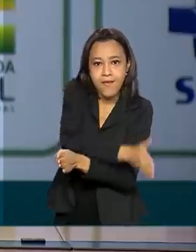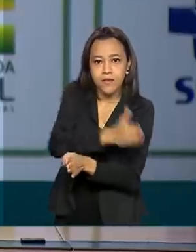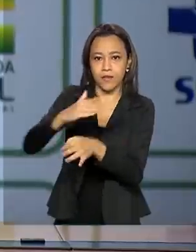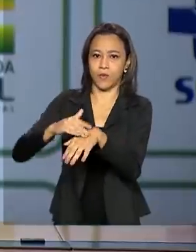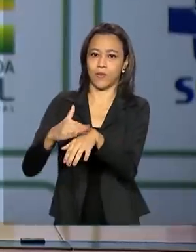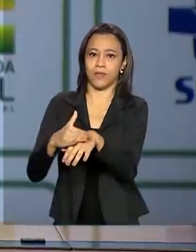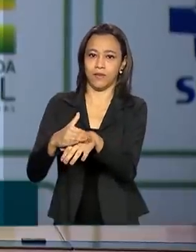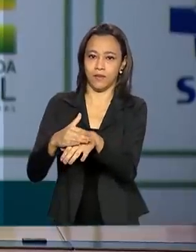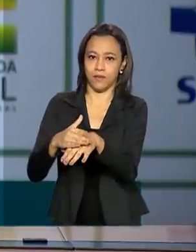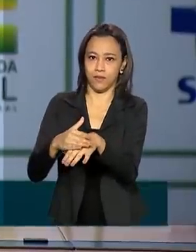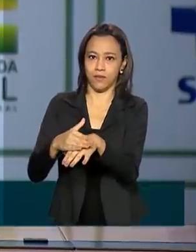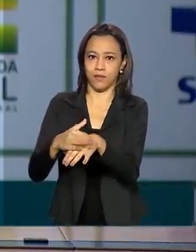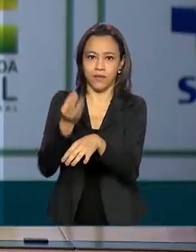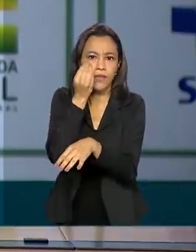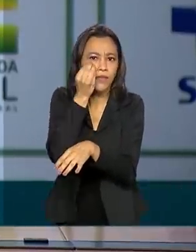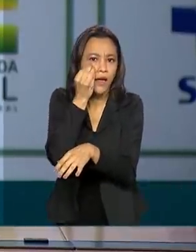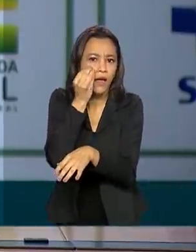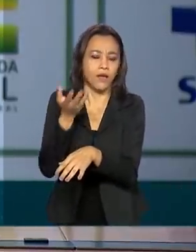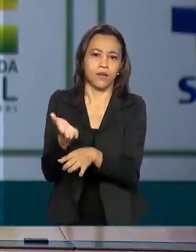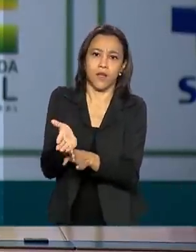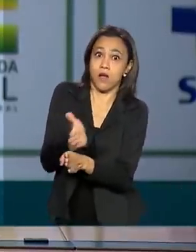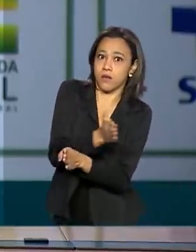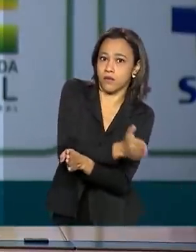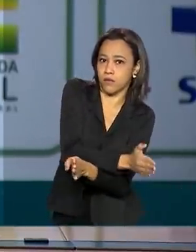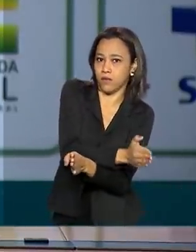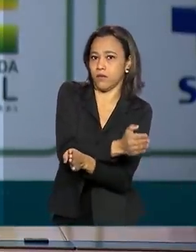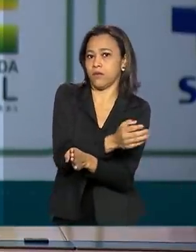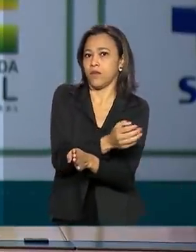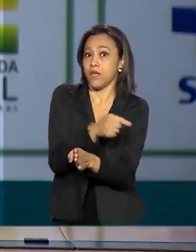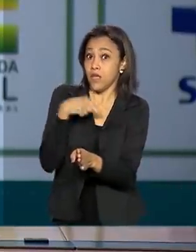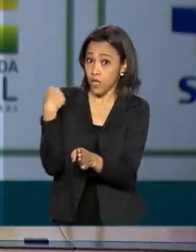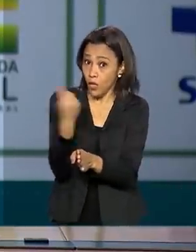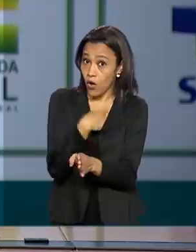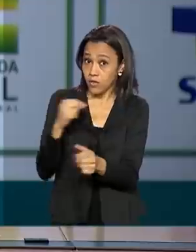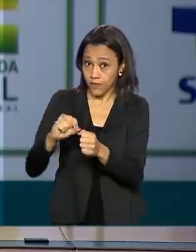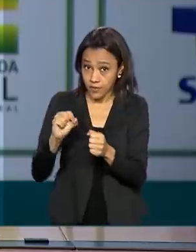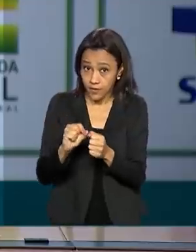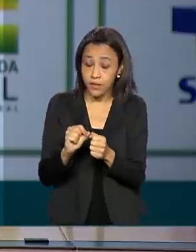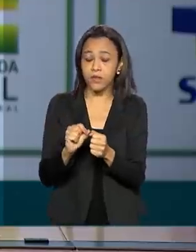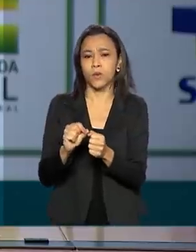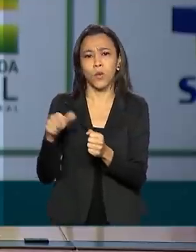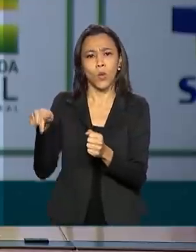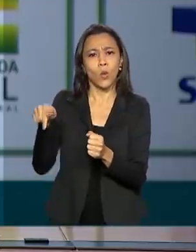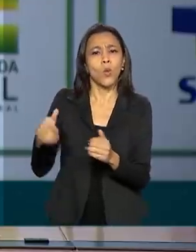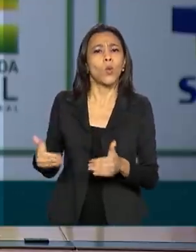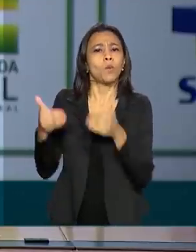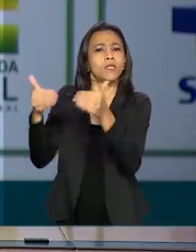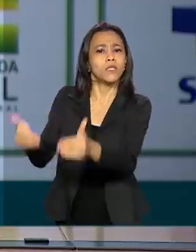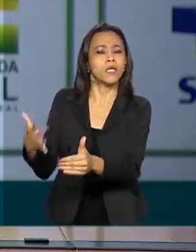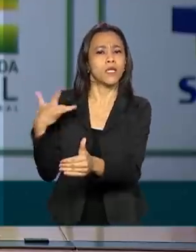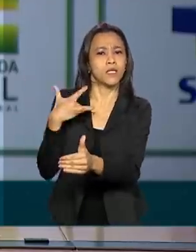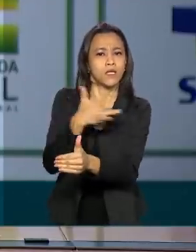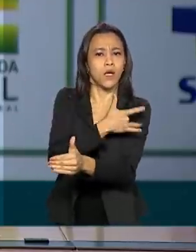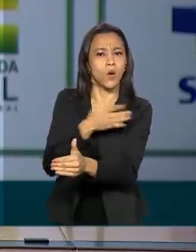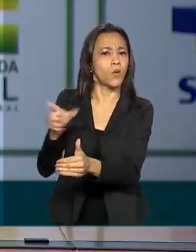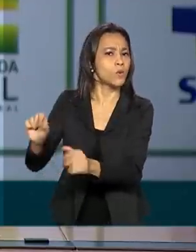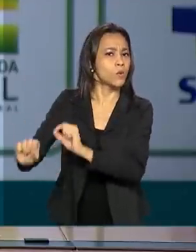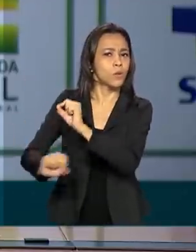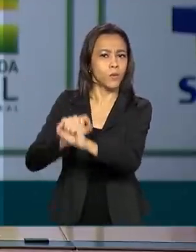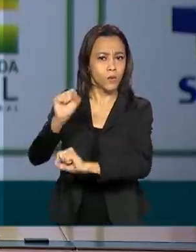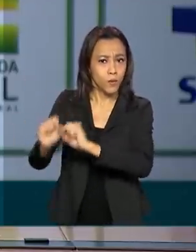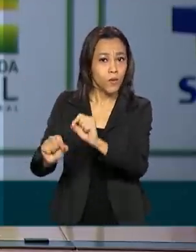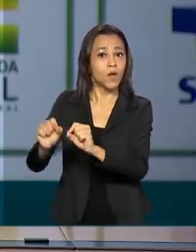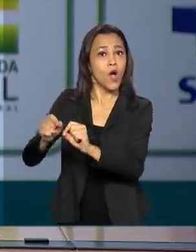doença. À medida em que nós estamos fazendo, temos o Ministério colocou, portanto, disponibilizou